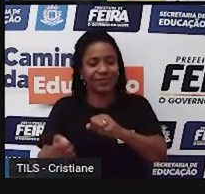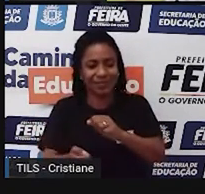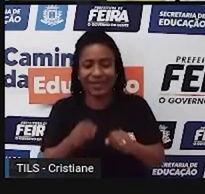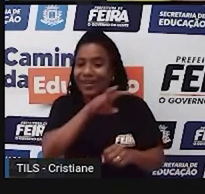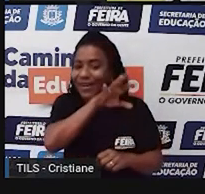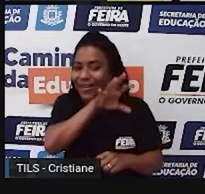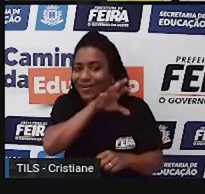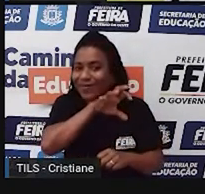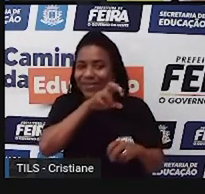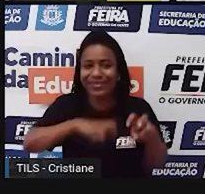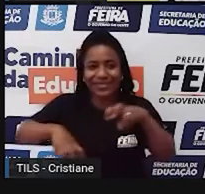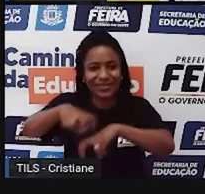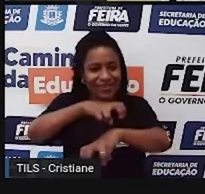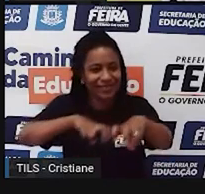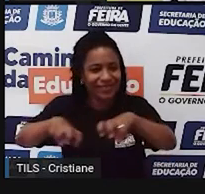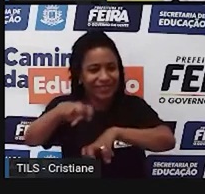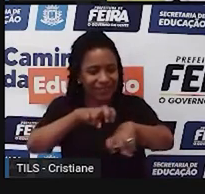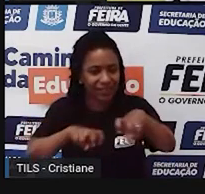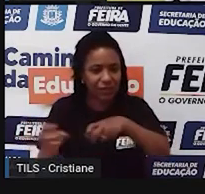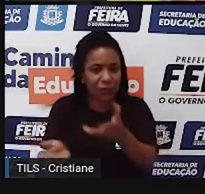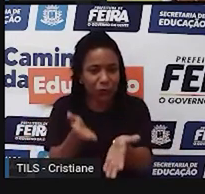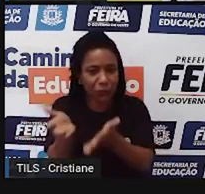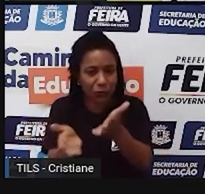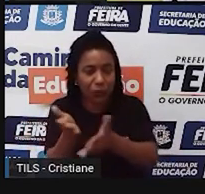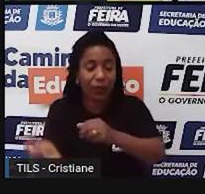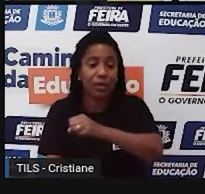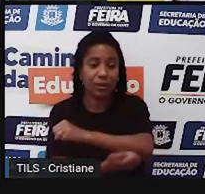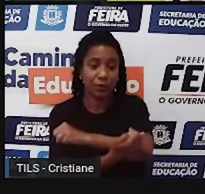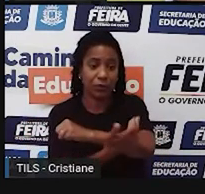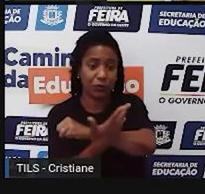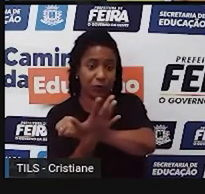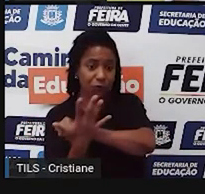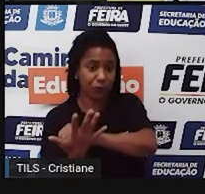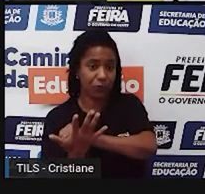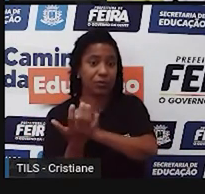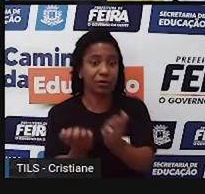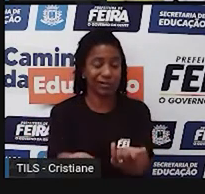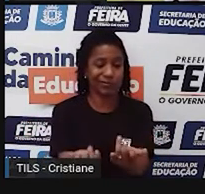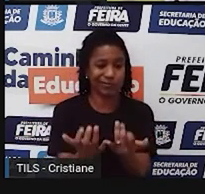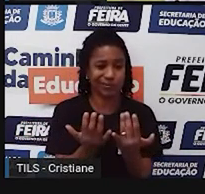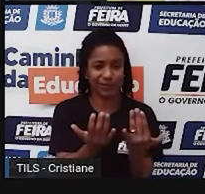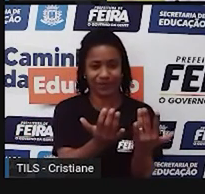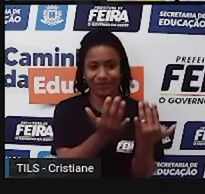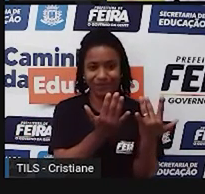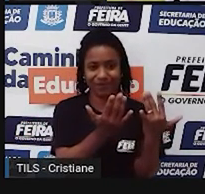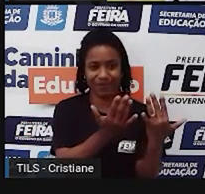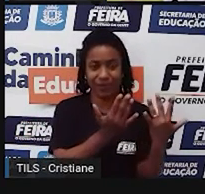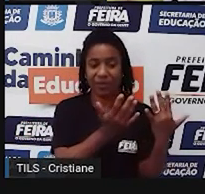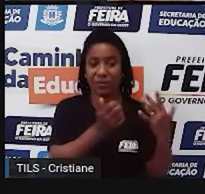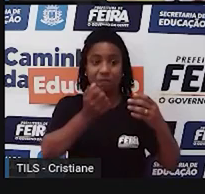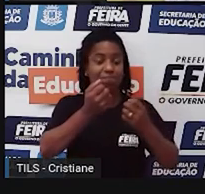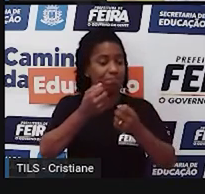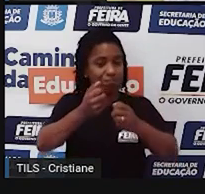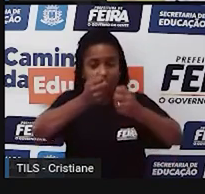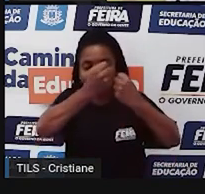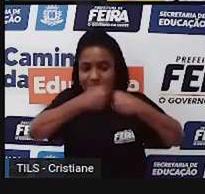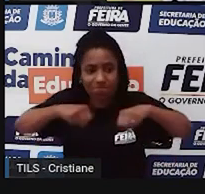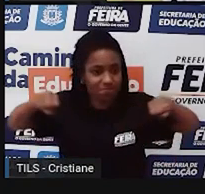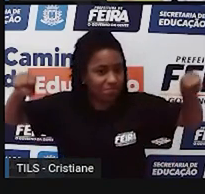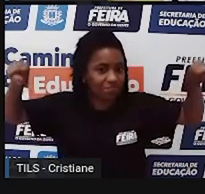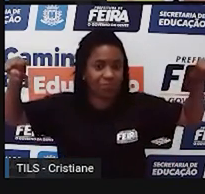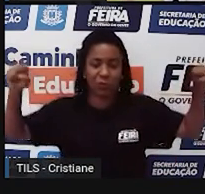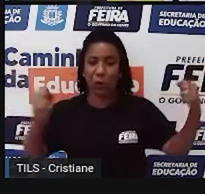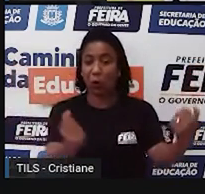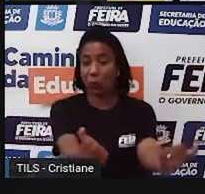animais, a plantar as coisas, ele começou a ter uma certa necessidade de mais espaço, começando o processo de